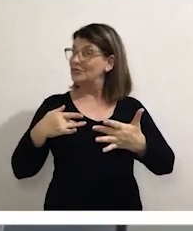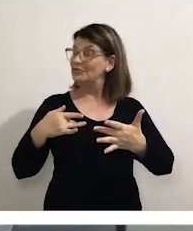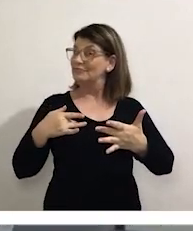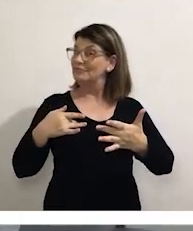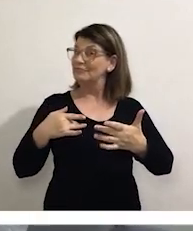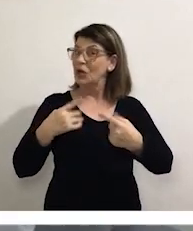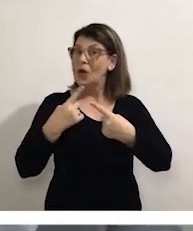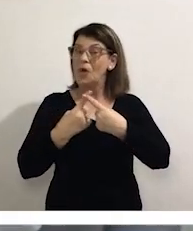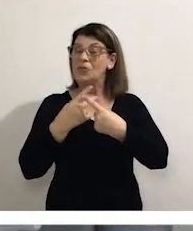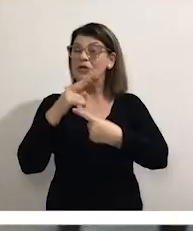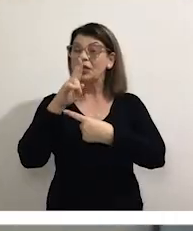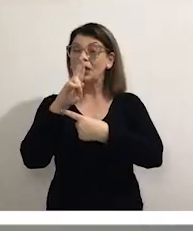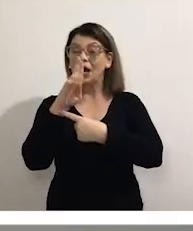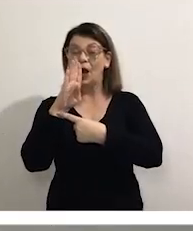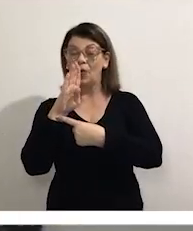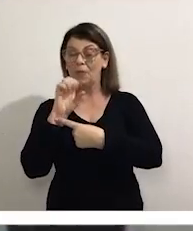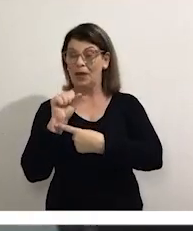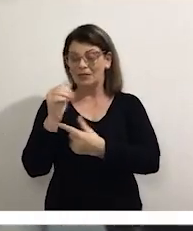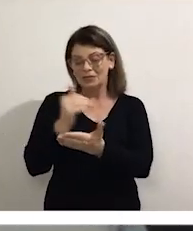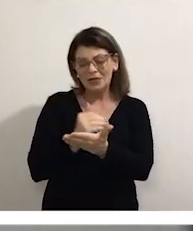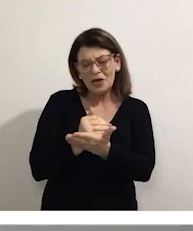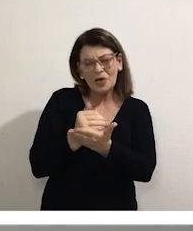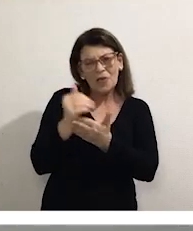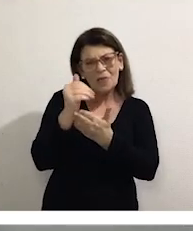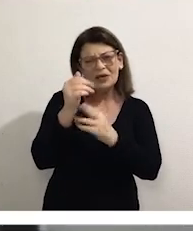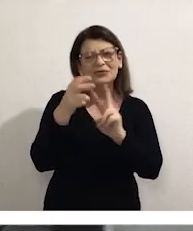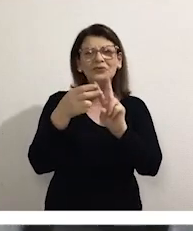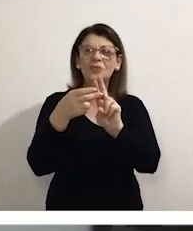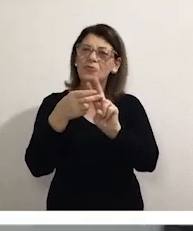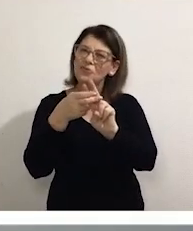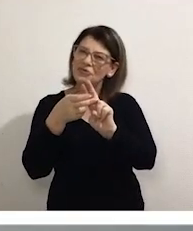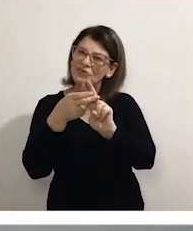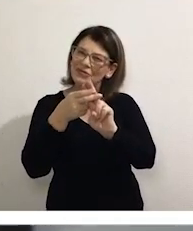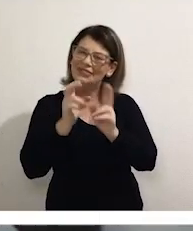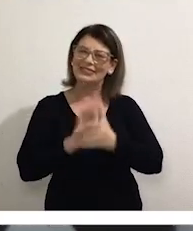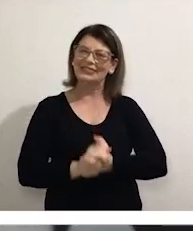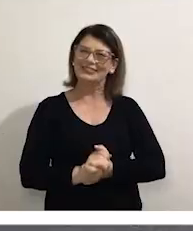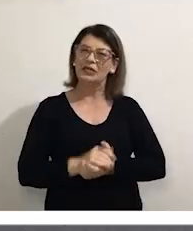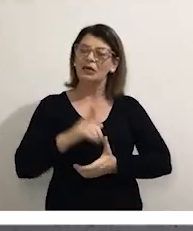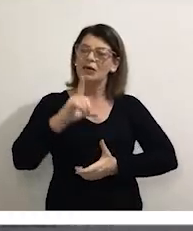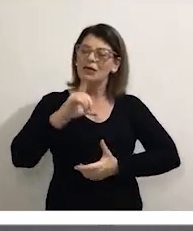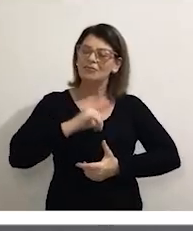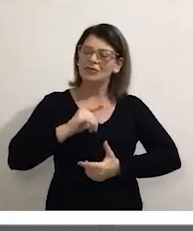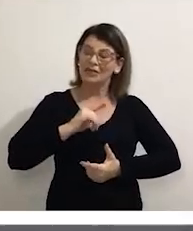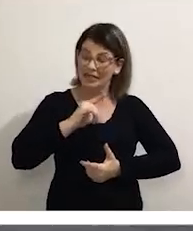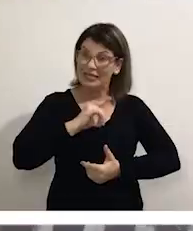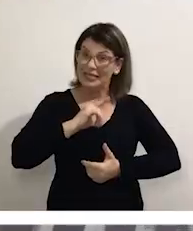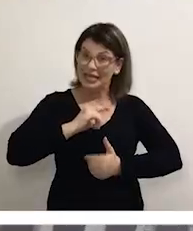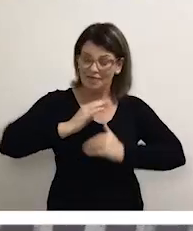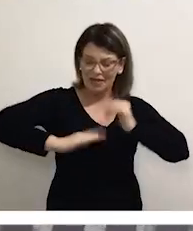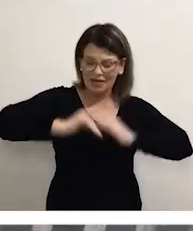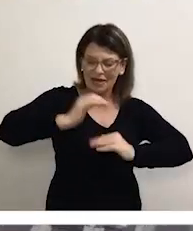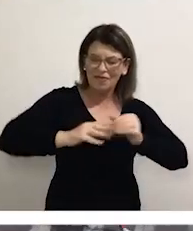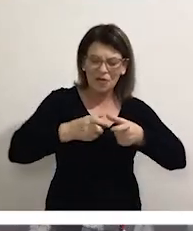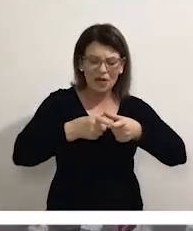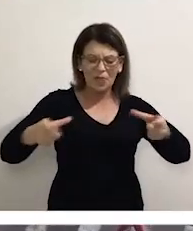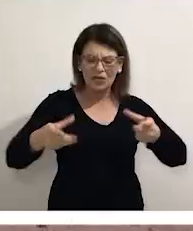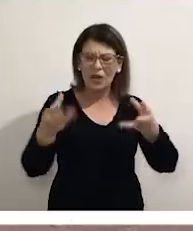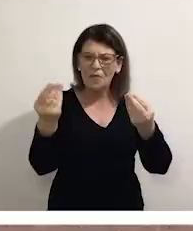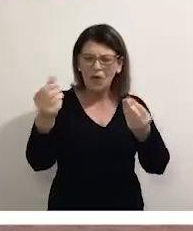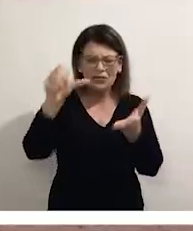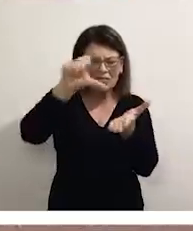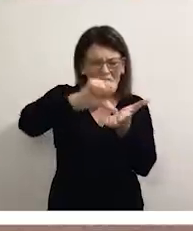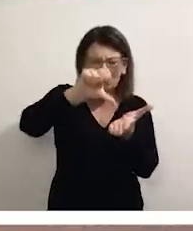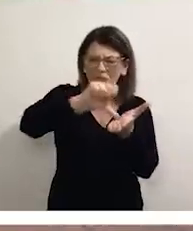Afinal, a UBS é a porta de entrada para o SUS. Teve reforma e ampliação na UBS Centro,